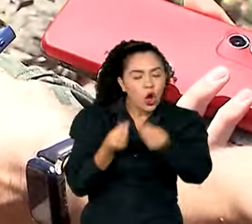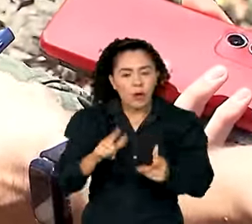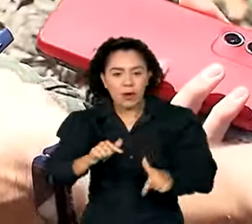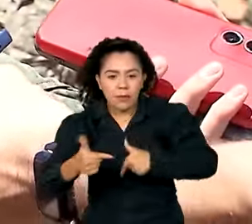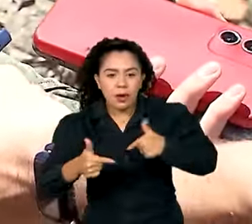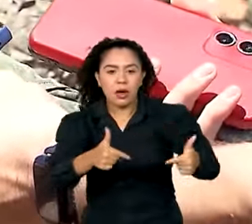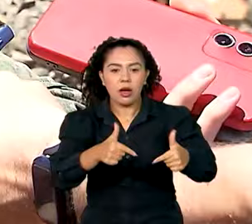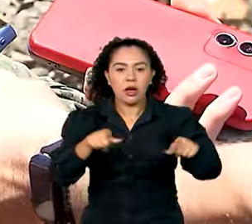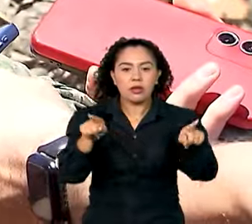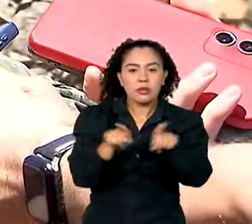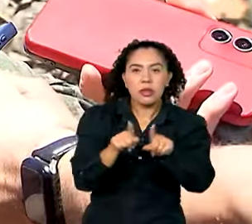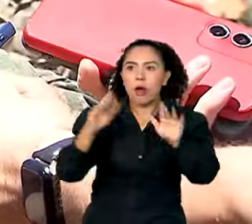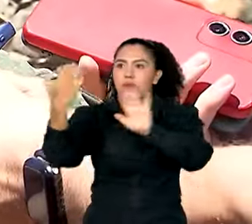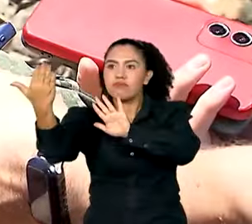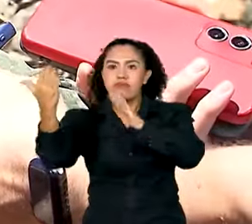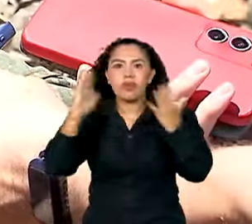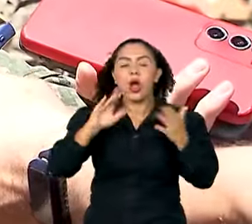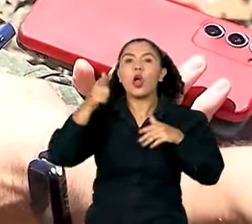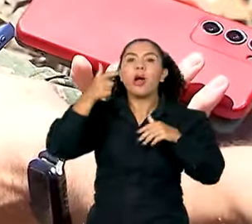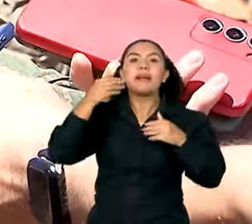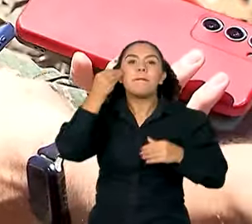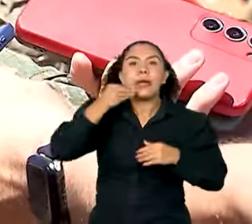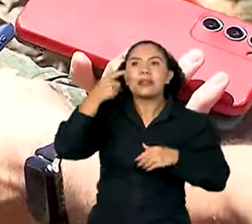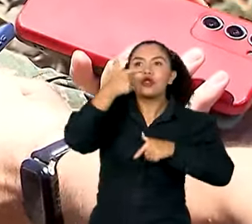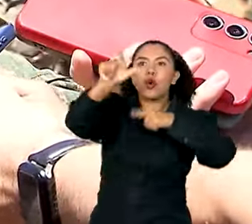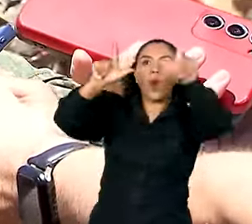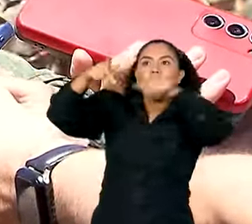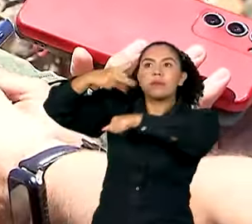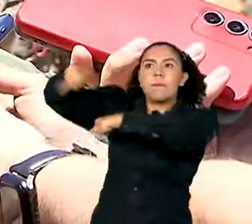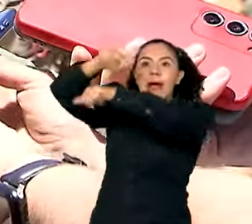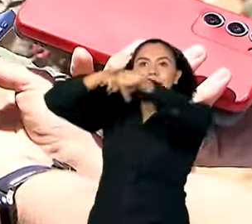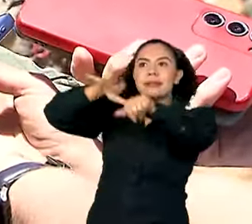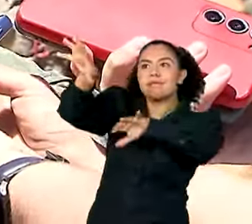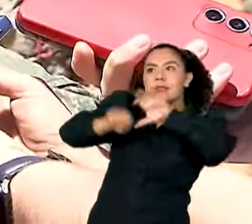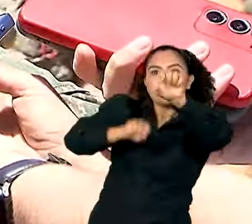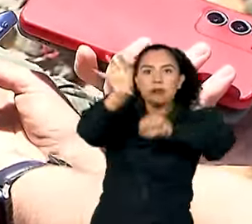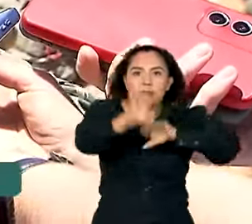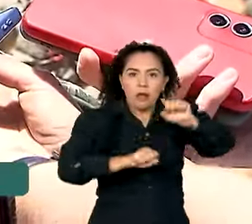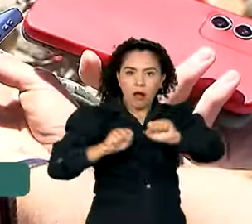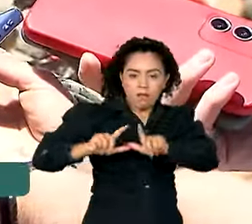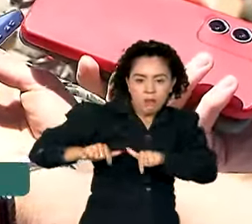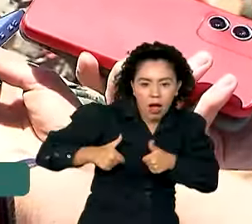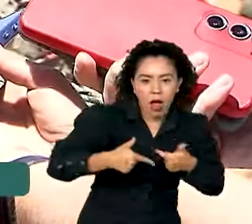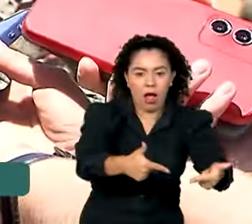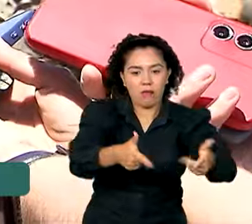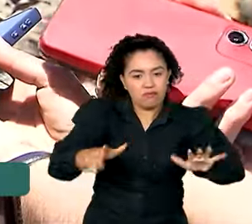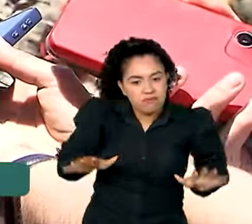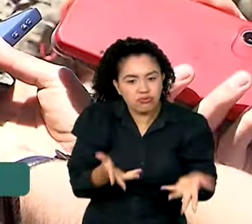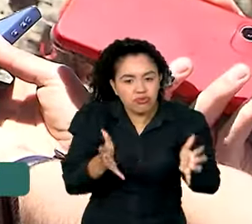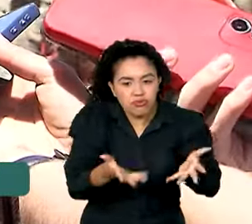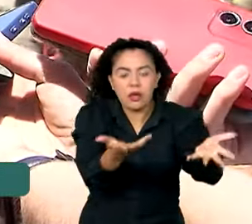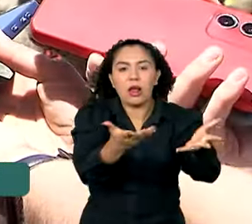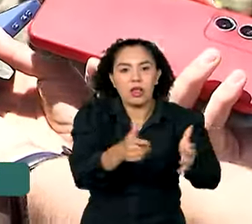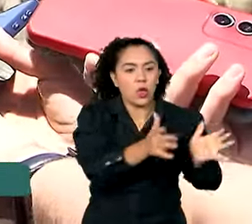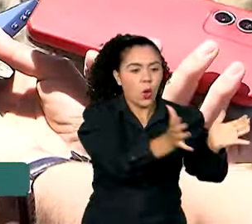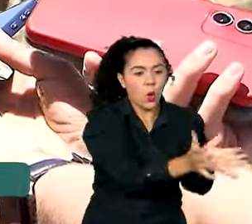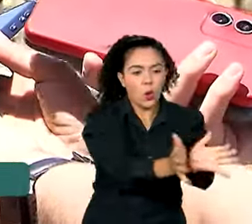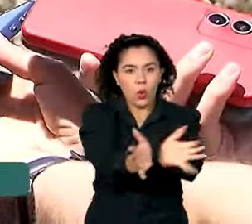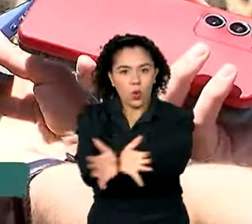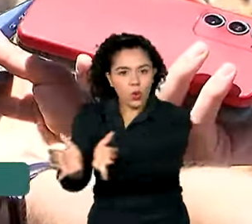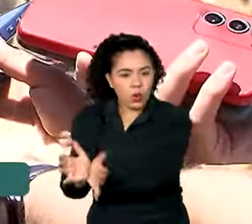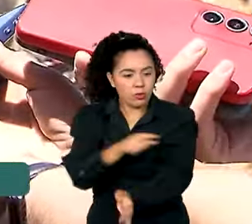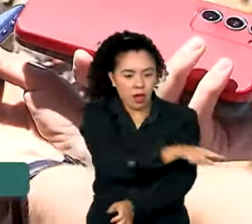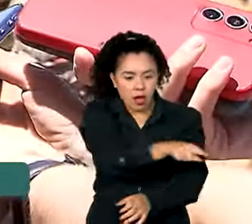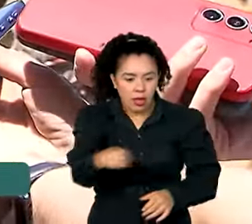intercâmbio de conhecimentos e interoperabilidade. Ou seja, permitir que essas forças, em